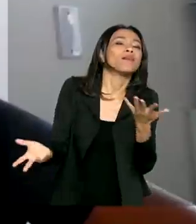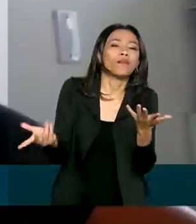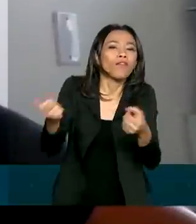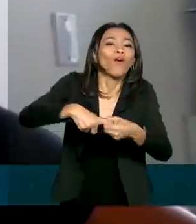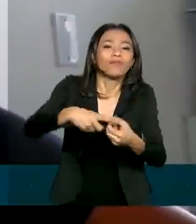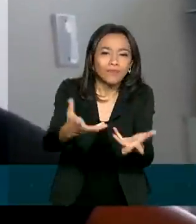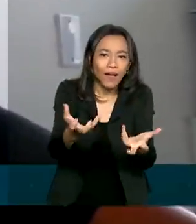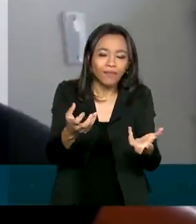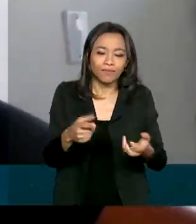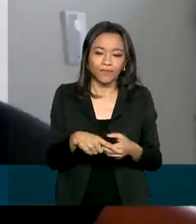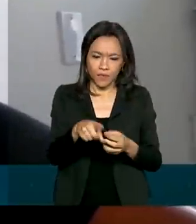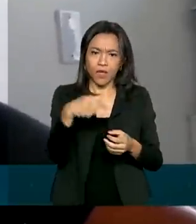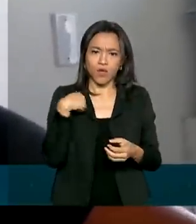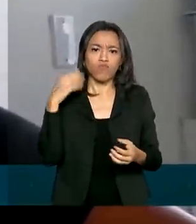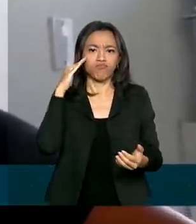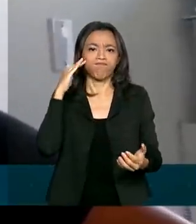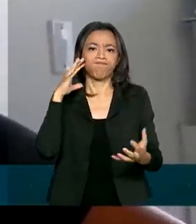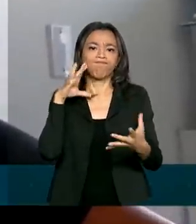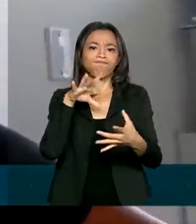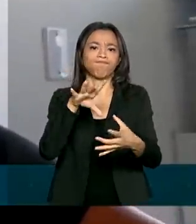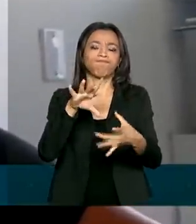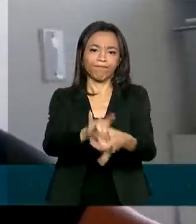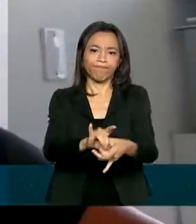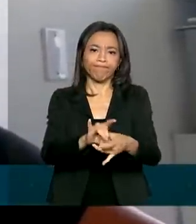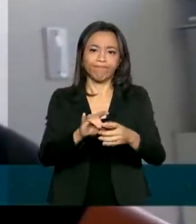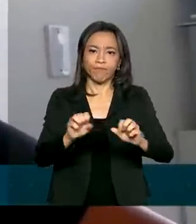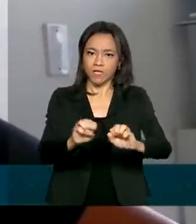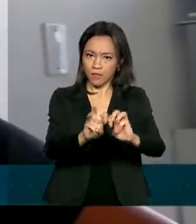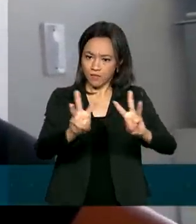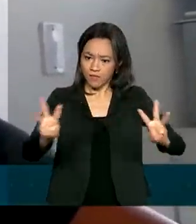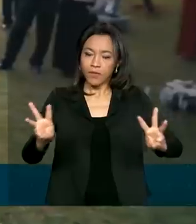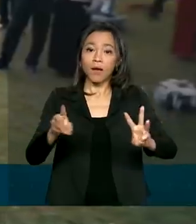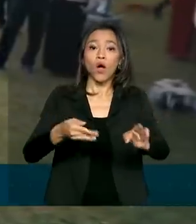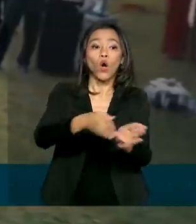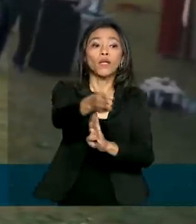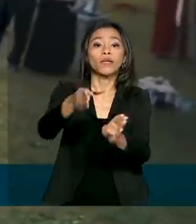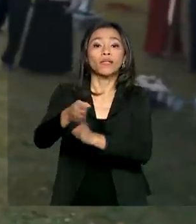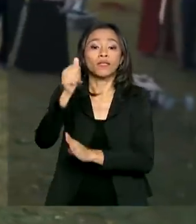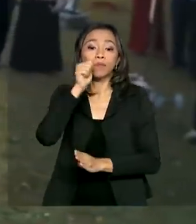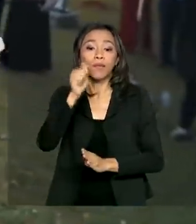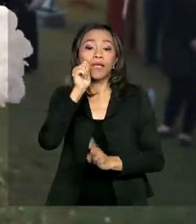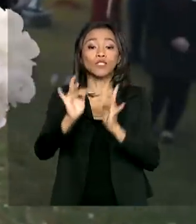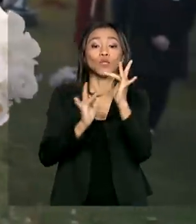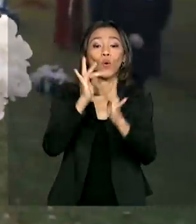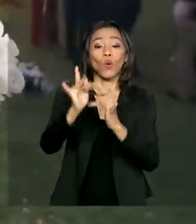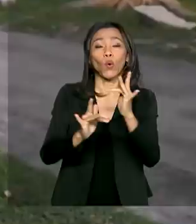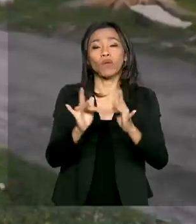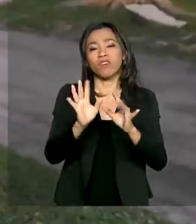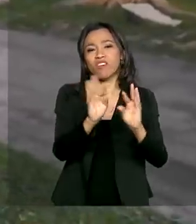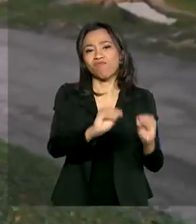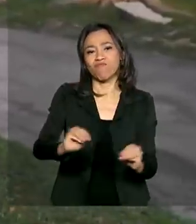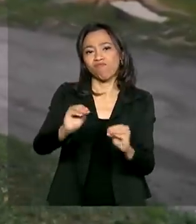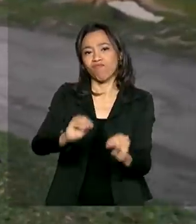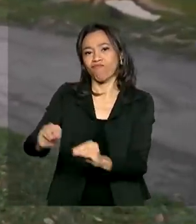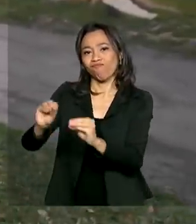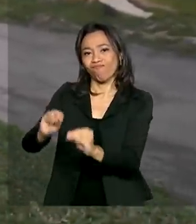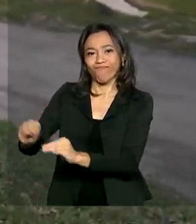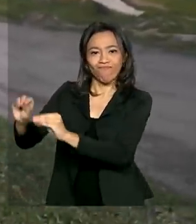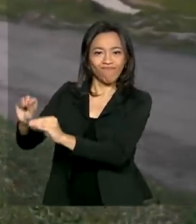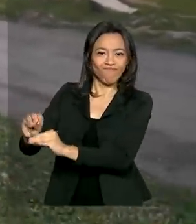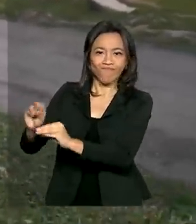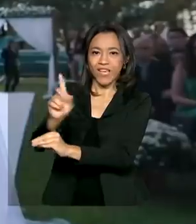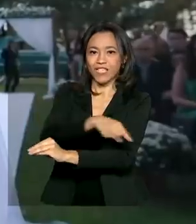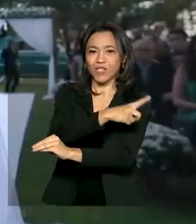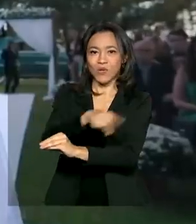aderir à campanha do Todos por Todos, para auxiliar as noivas que estão em processo de adiamento do casamento e não têm